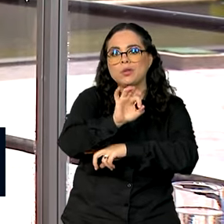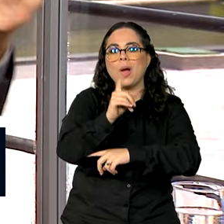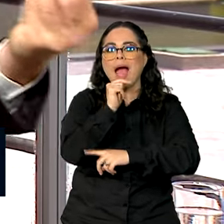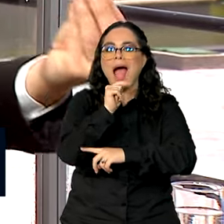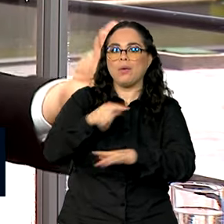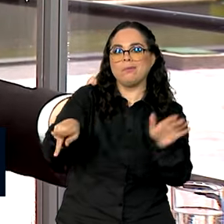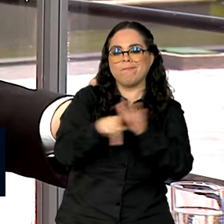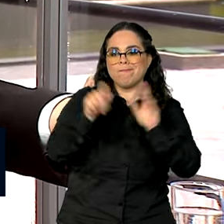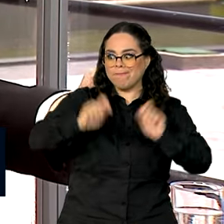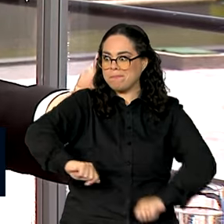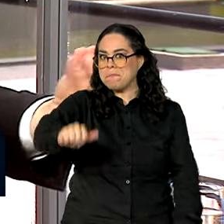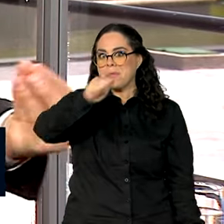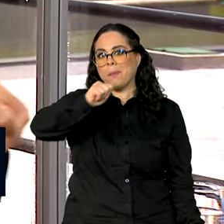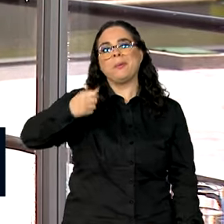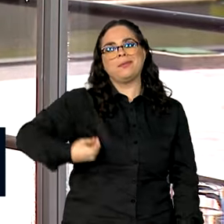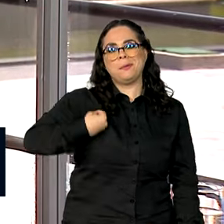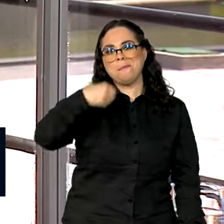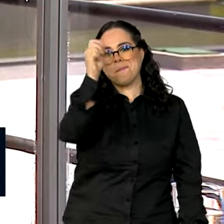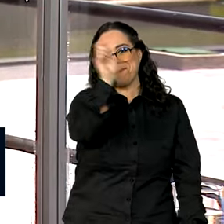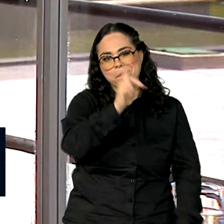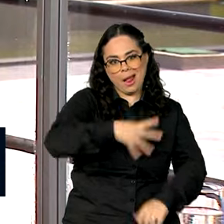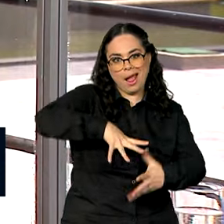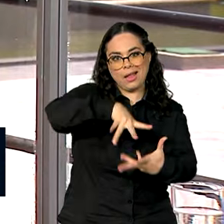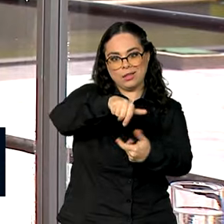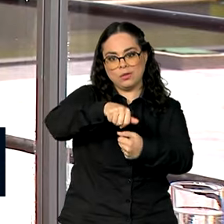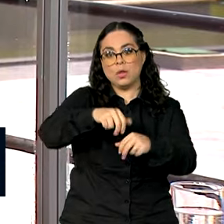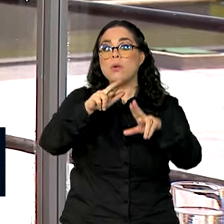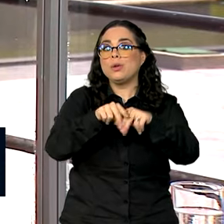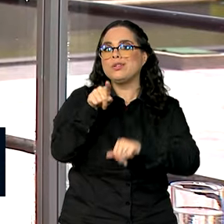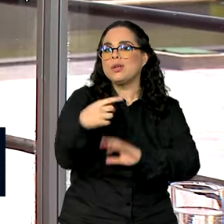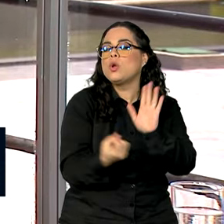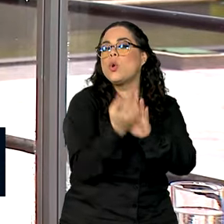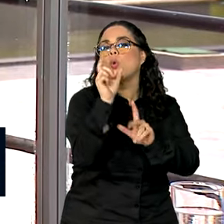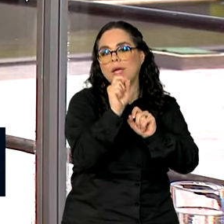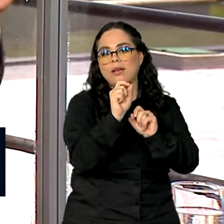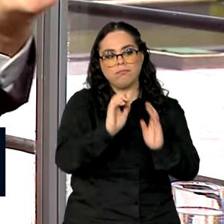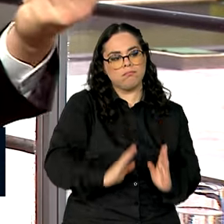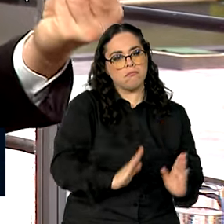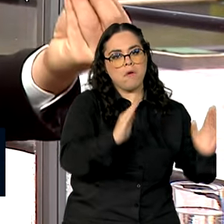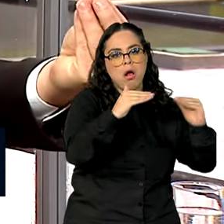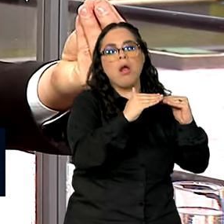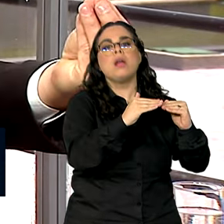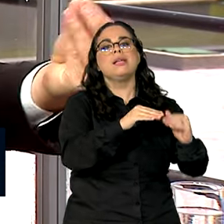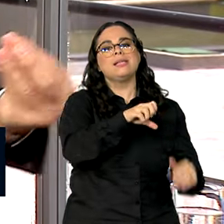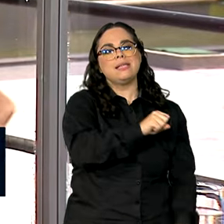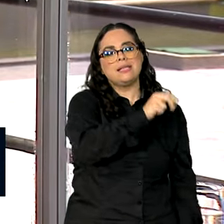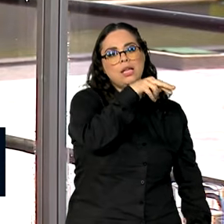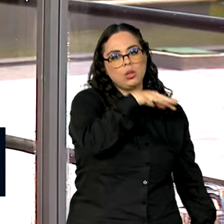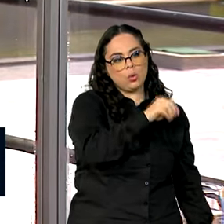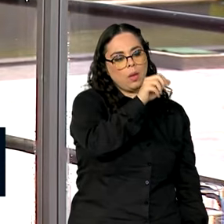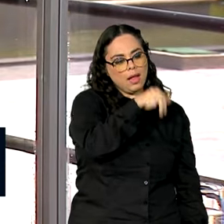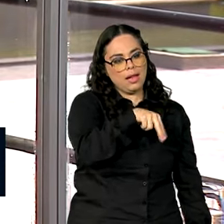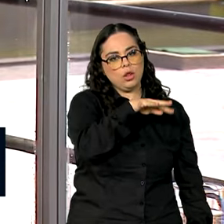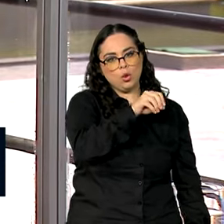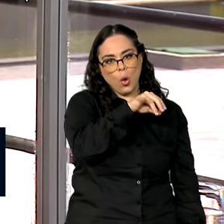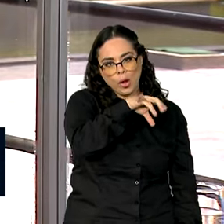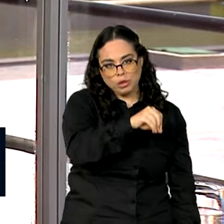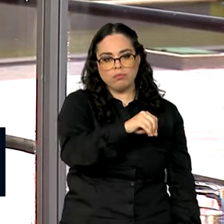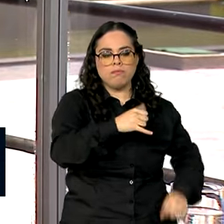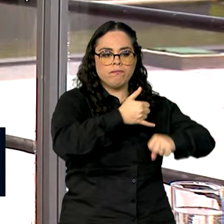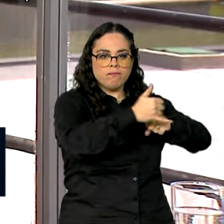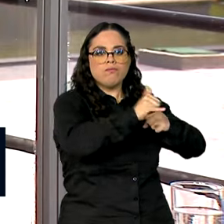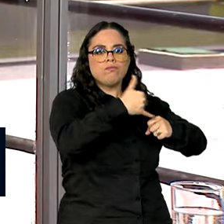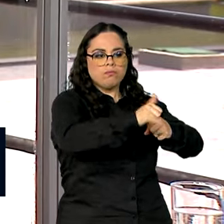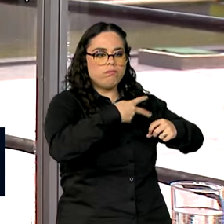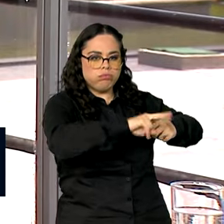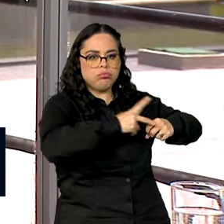Lula, nos seus dois primeiros mandatos, de construir Belo Monte, de construir Giral, de construir Santo Antônio, usinas hidrelétricas